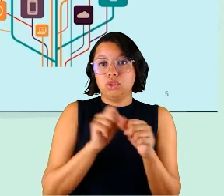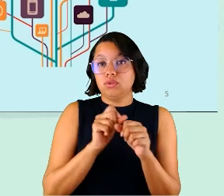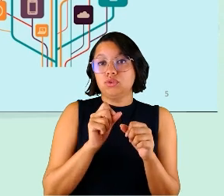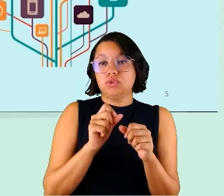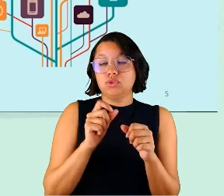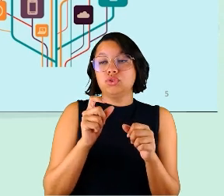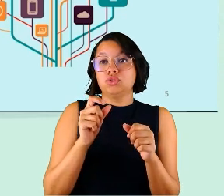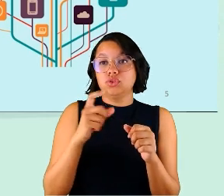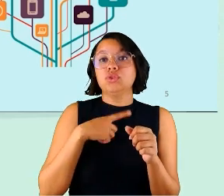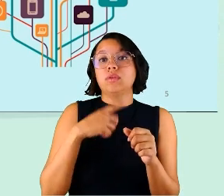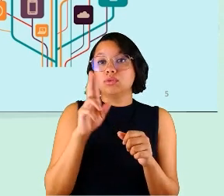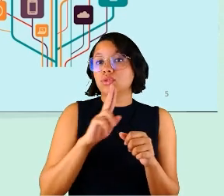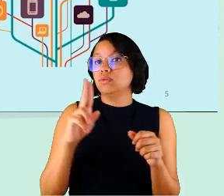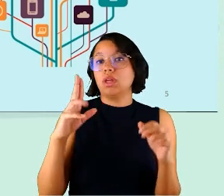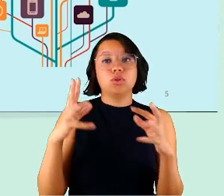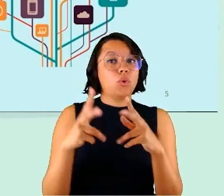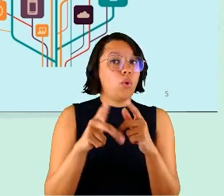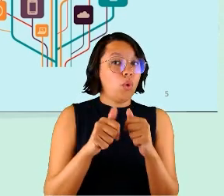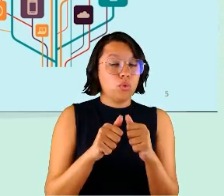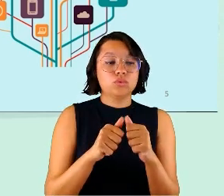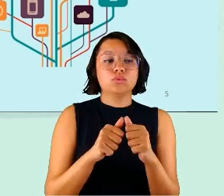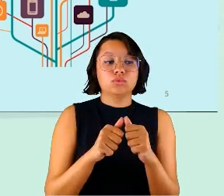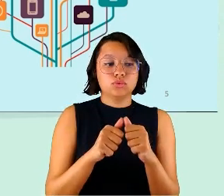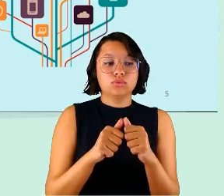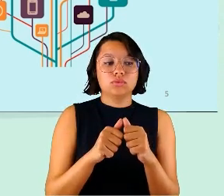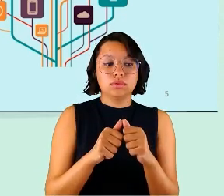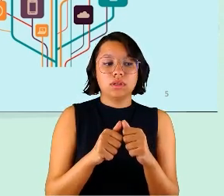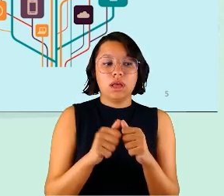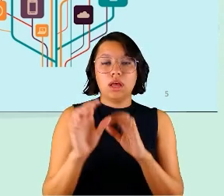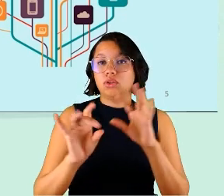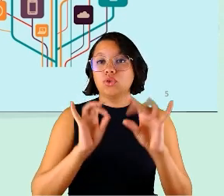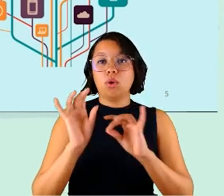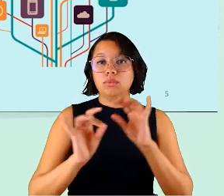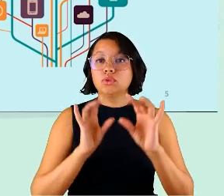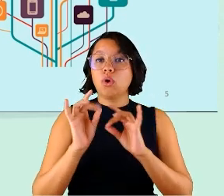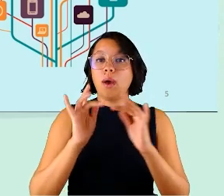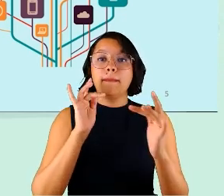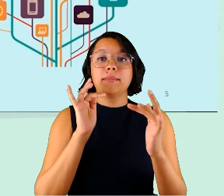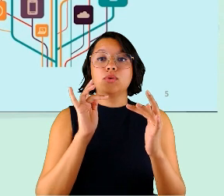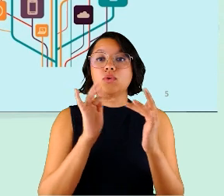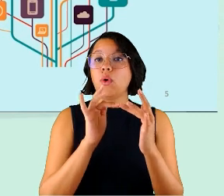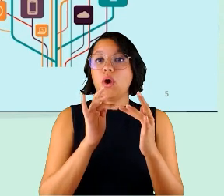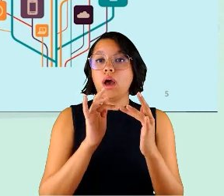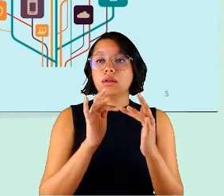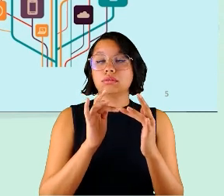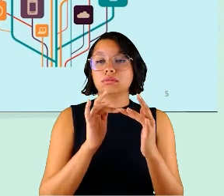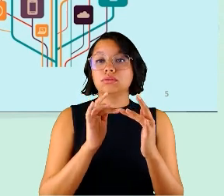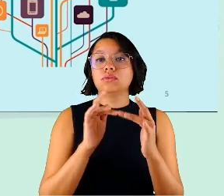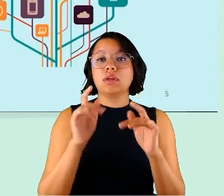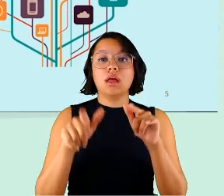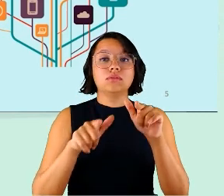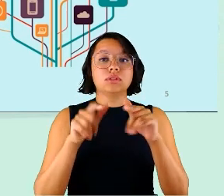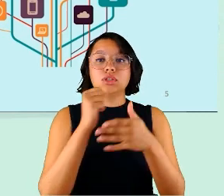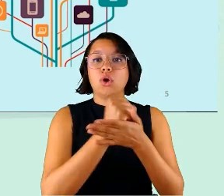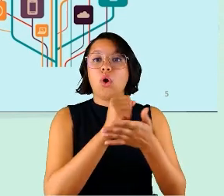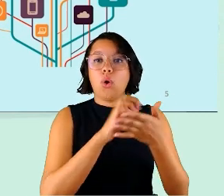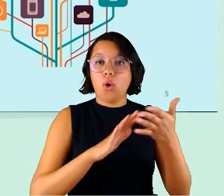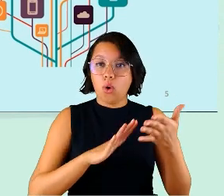todos os recursos de mediação tecnológica para os contatos de trabalho, para os contatos pessoais também.